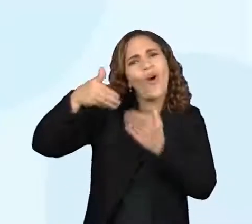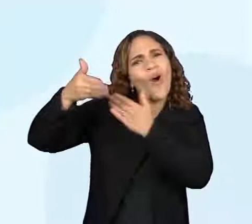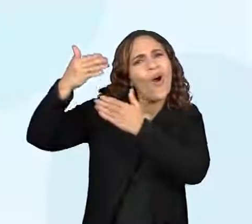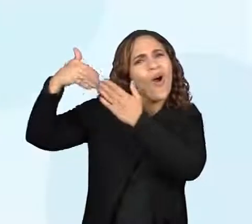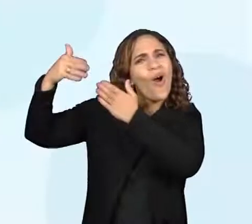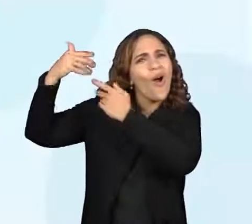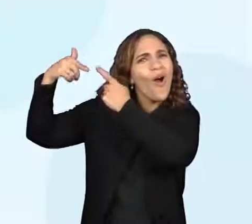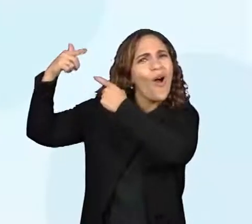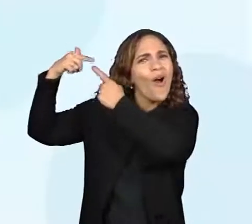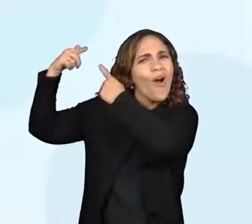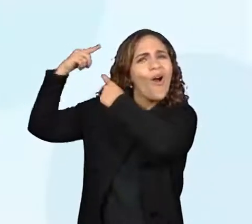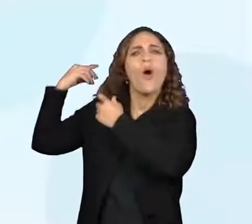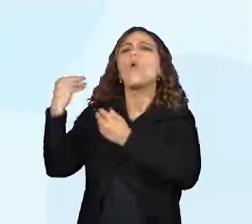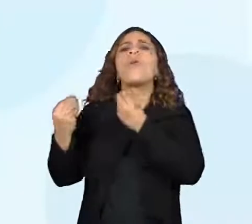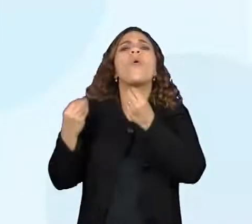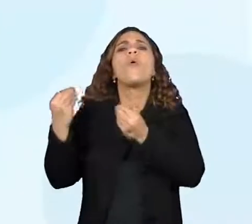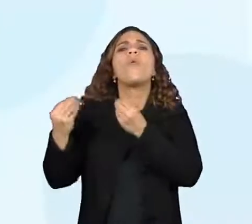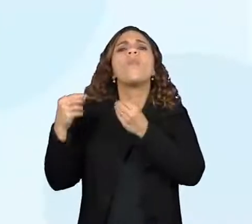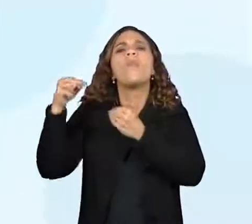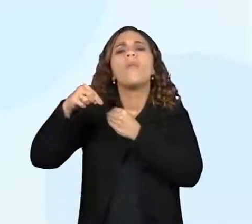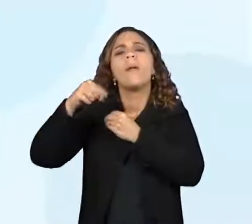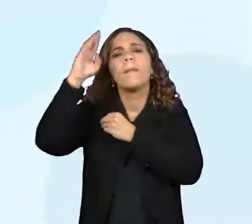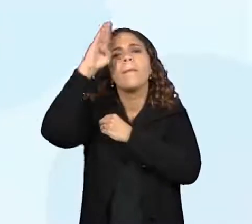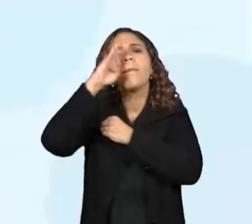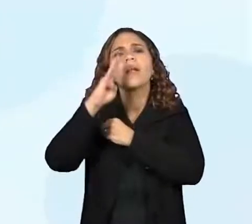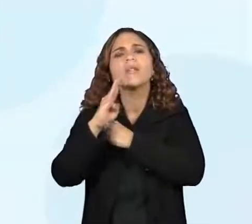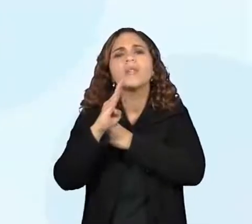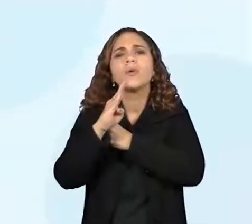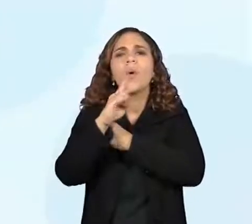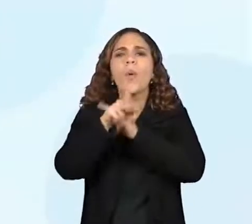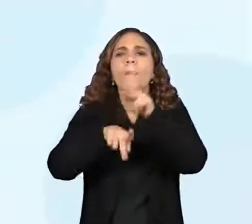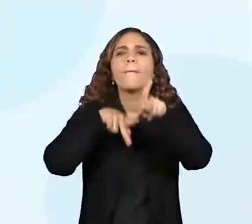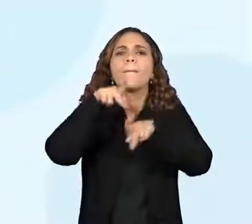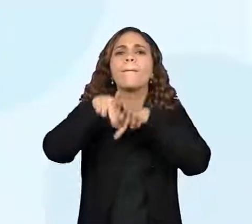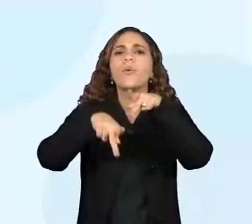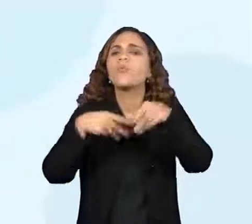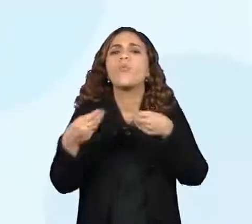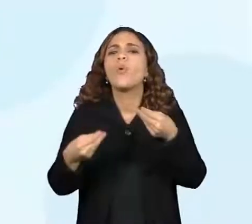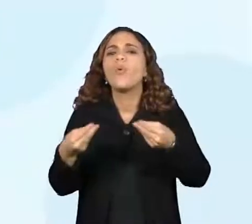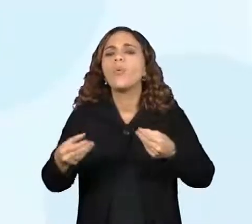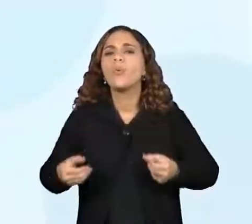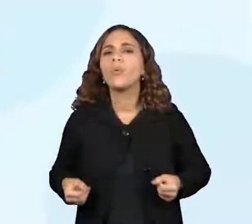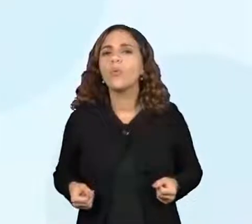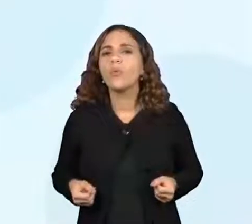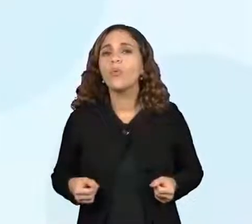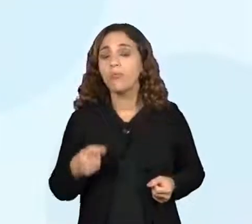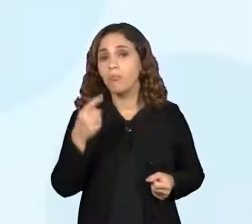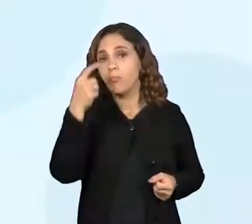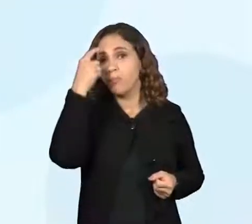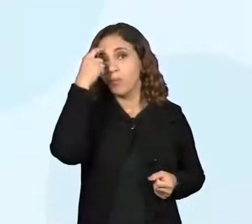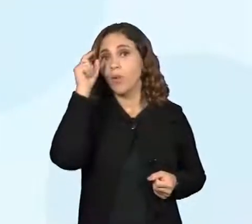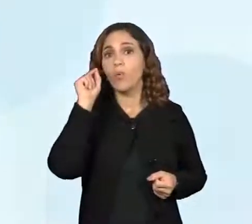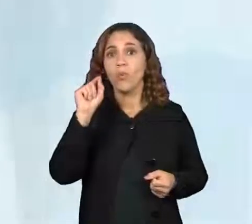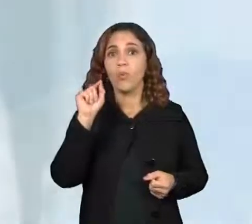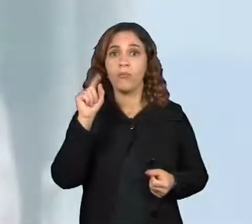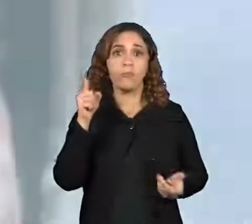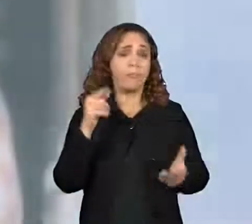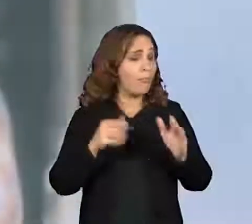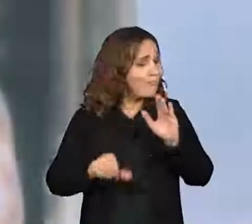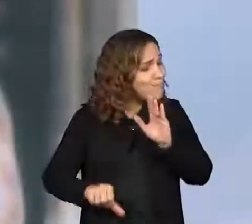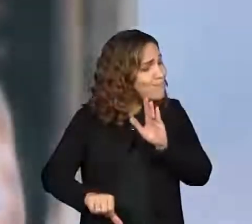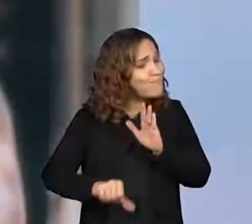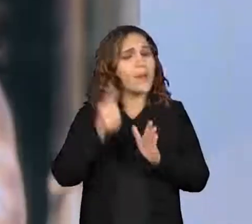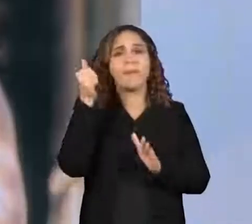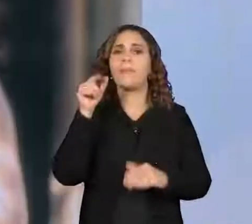Brasil, como que foi constituída a população brasileira? Então, gente pode pensar aí, primeiramente, nos indígenas,